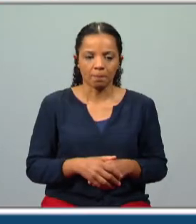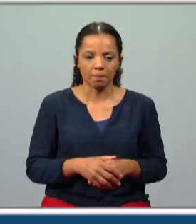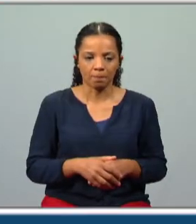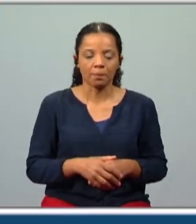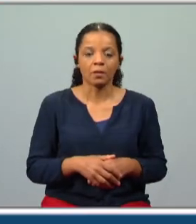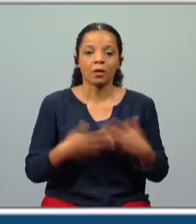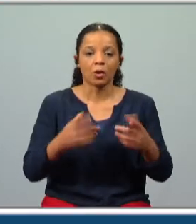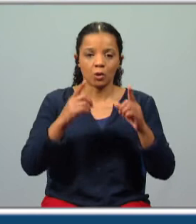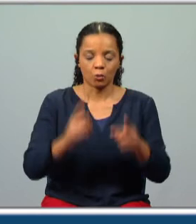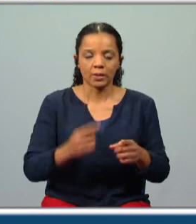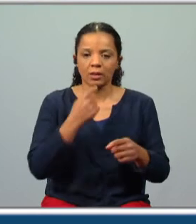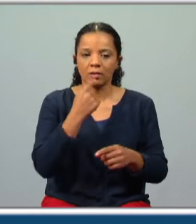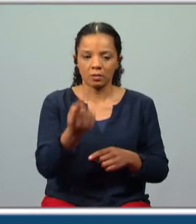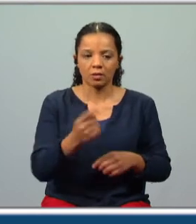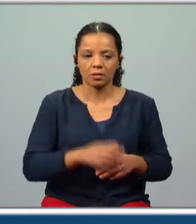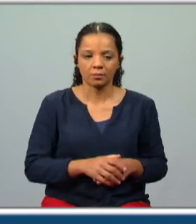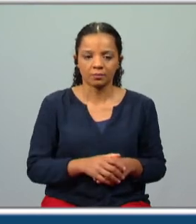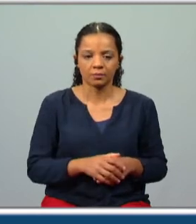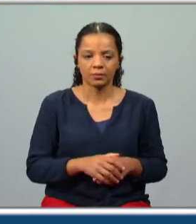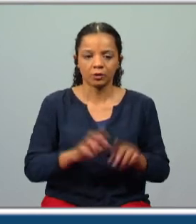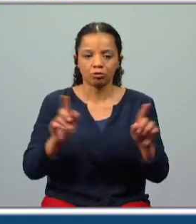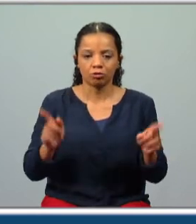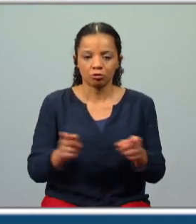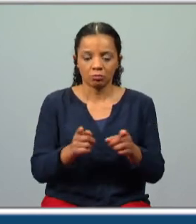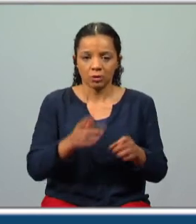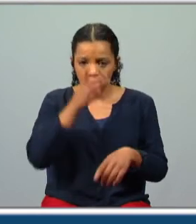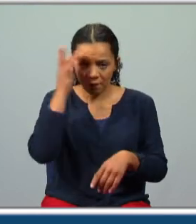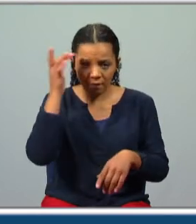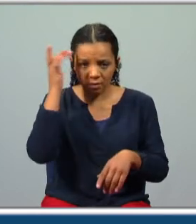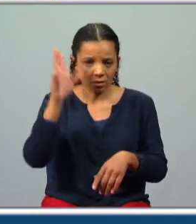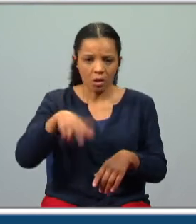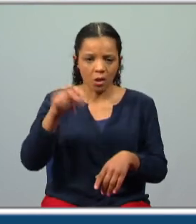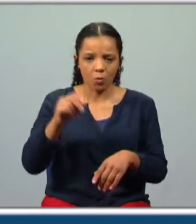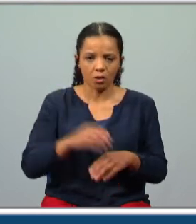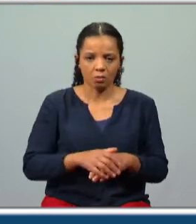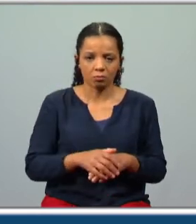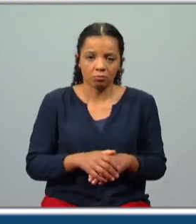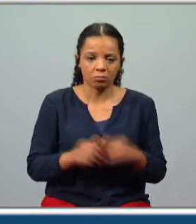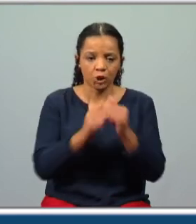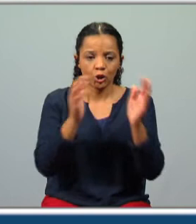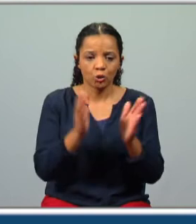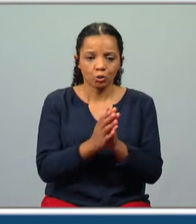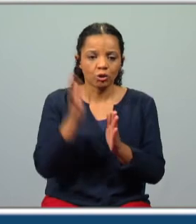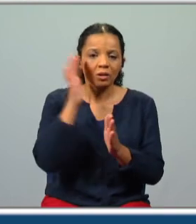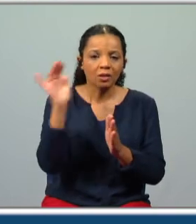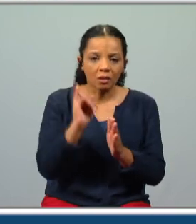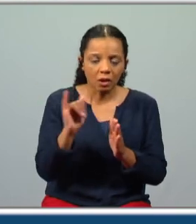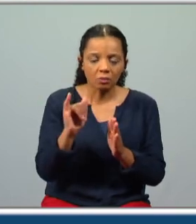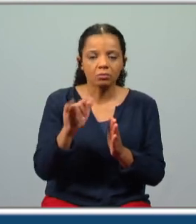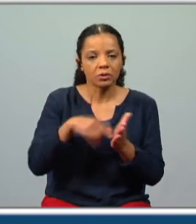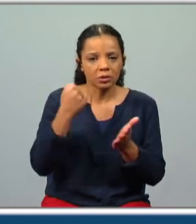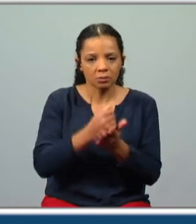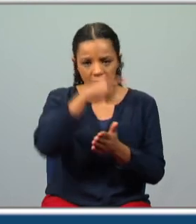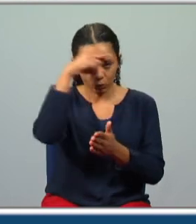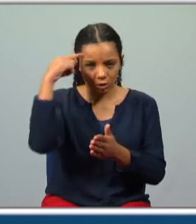começa ele a anunciar em suma nunca será fácil passar ali é o que ele diz todos aqueles que tentarem terão sempre